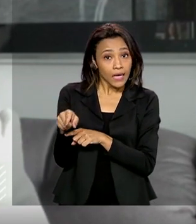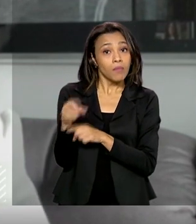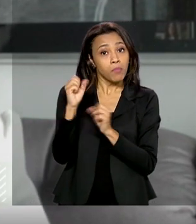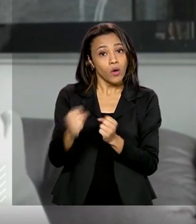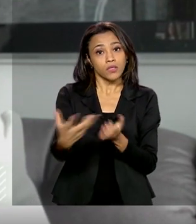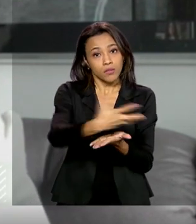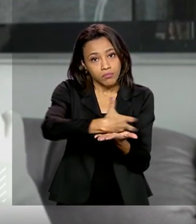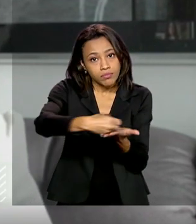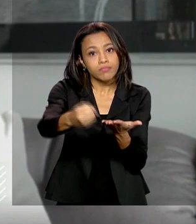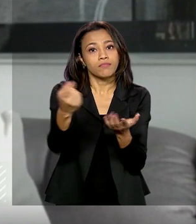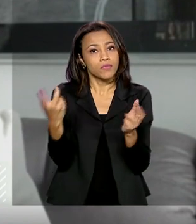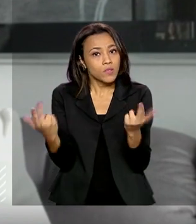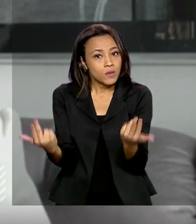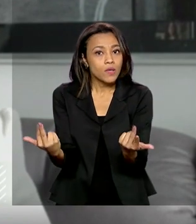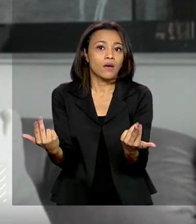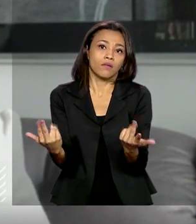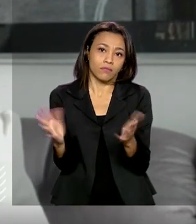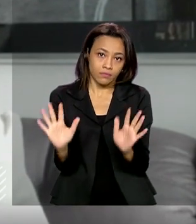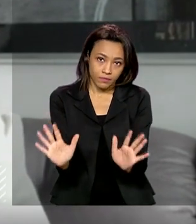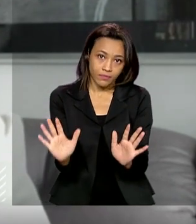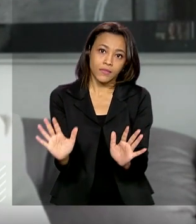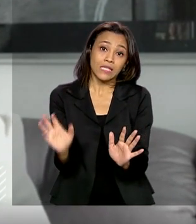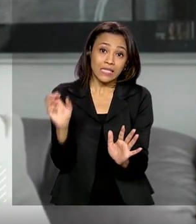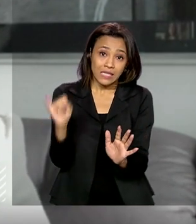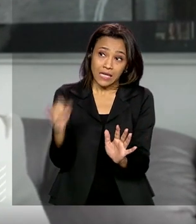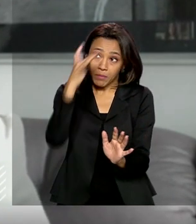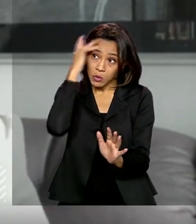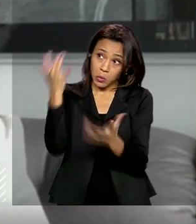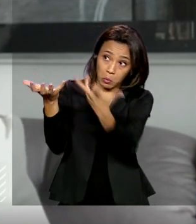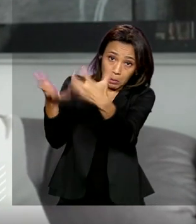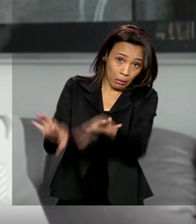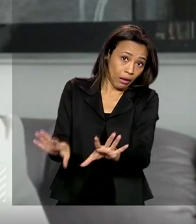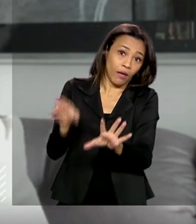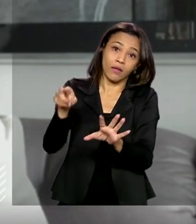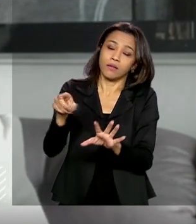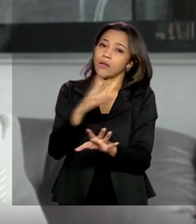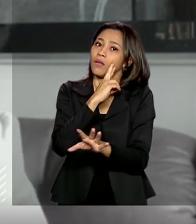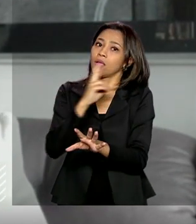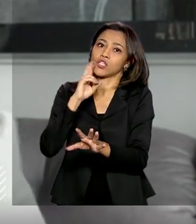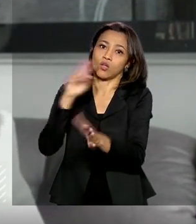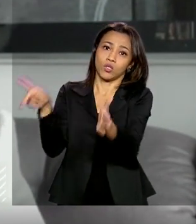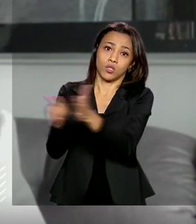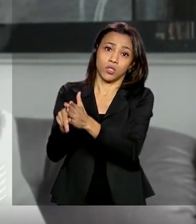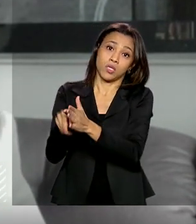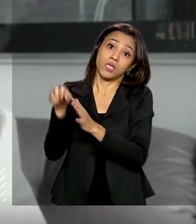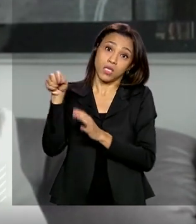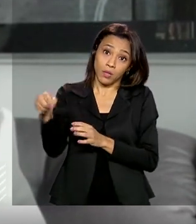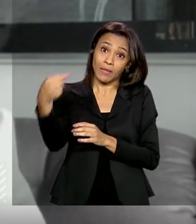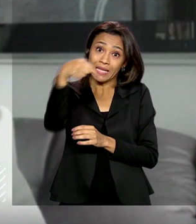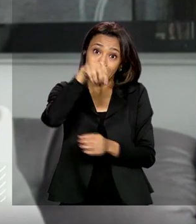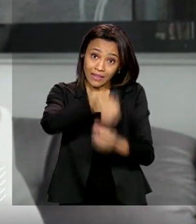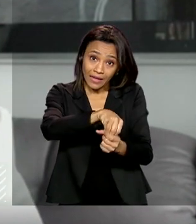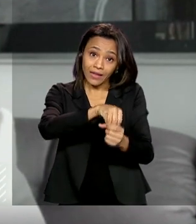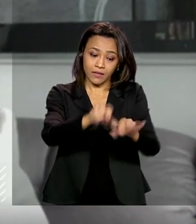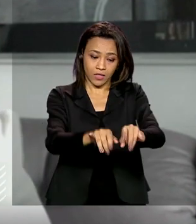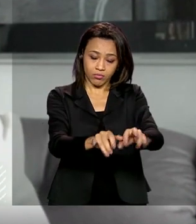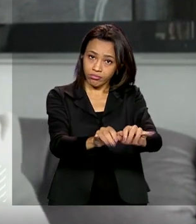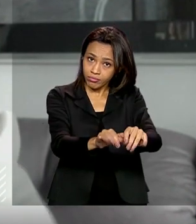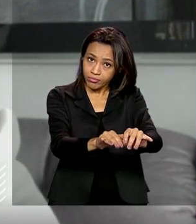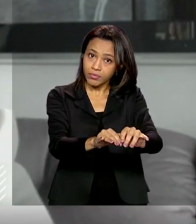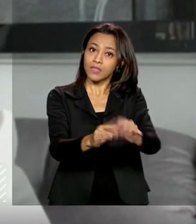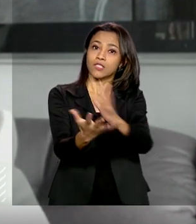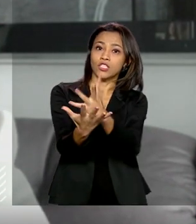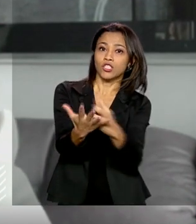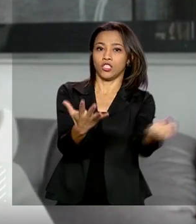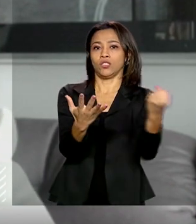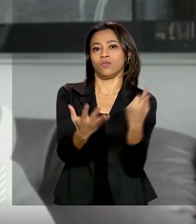recolhimento, então. É uma exceção. Se o dono do restaurante não fizer, por exemplo, então, que a plataforma faça. E faz o mesmo em relação às